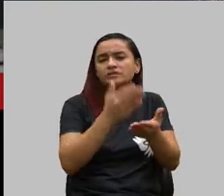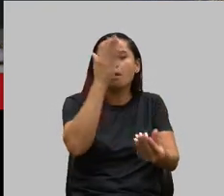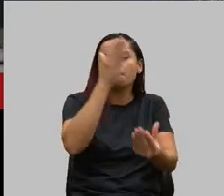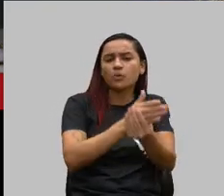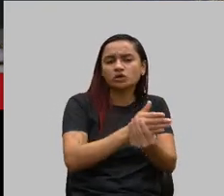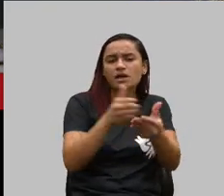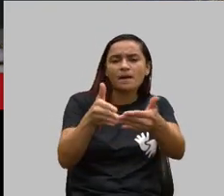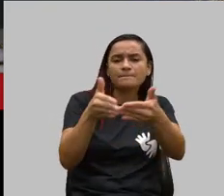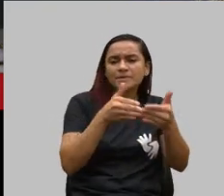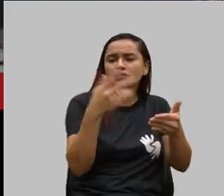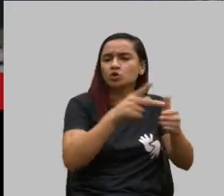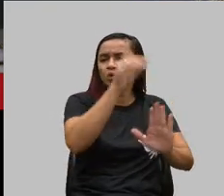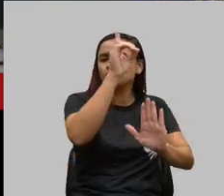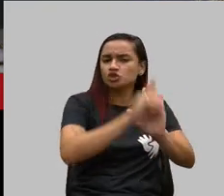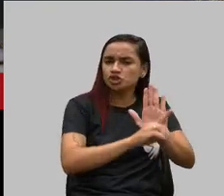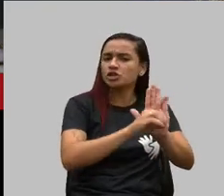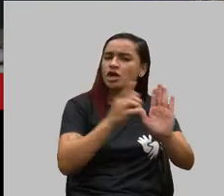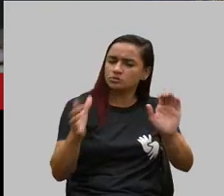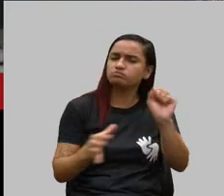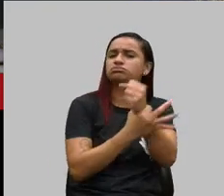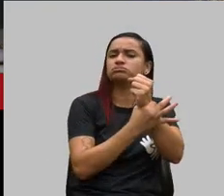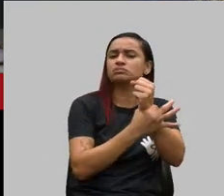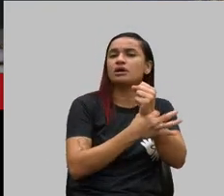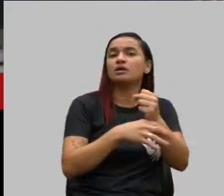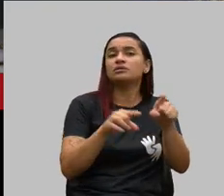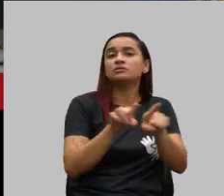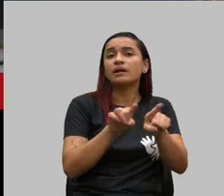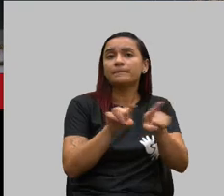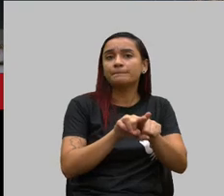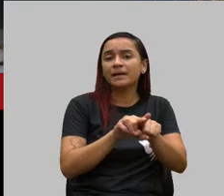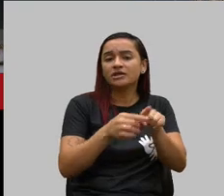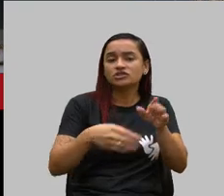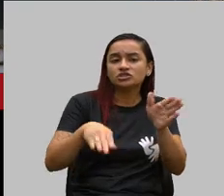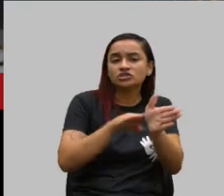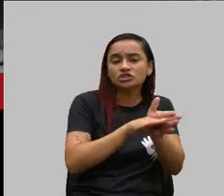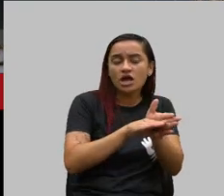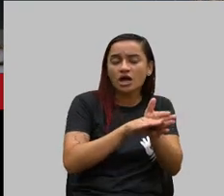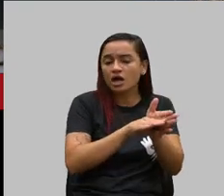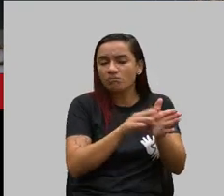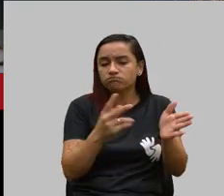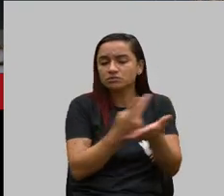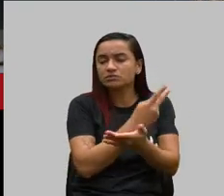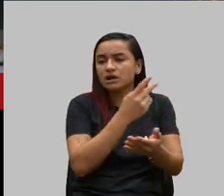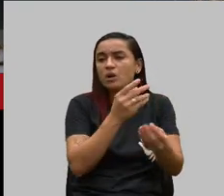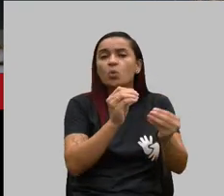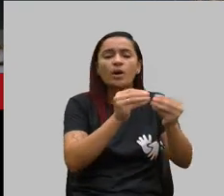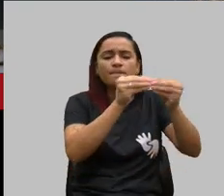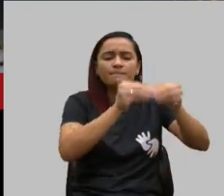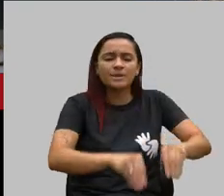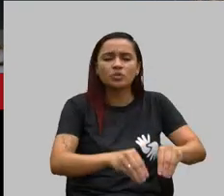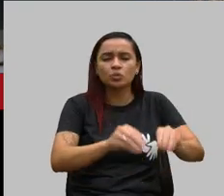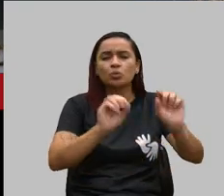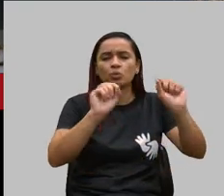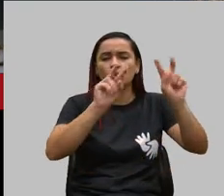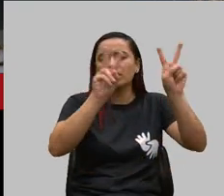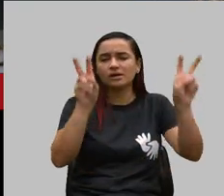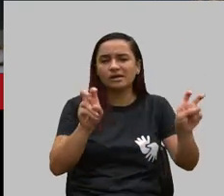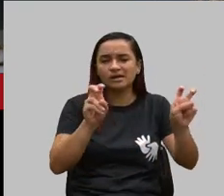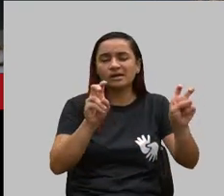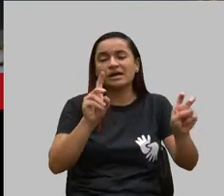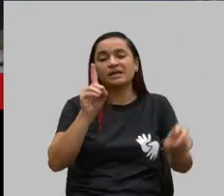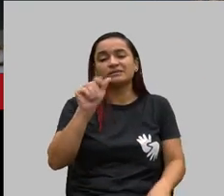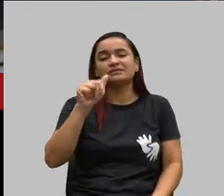garantidos, e que você chega ali numa sentença, que os danos morais, eles são, infelizmente,